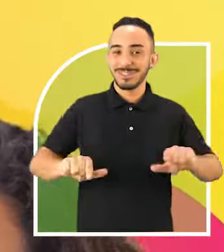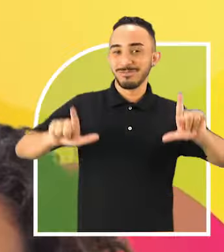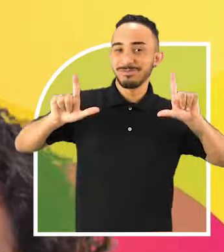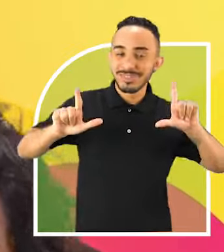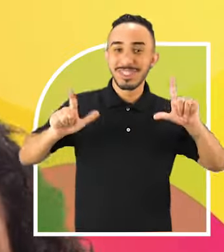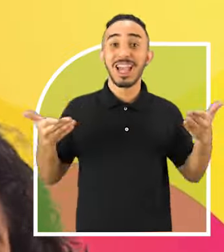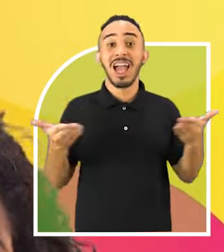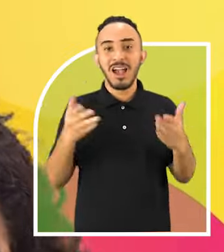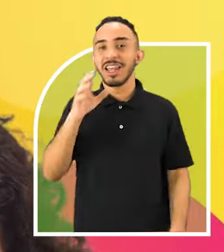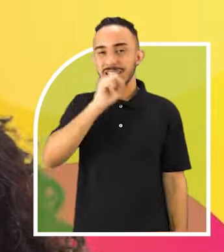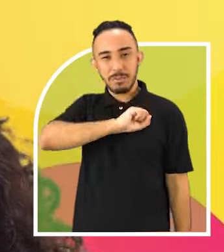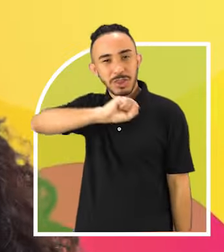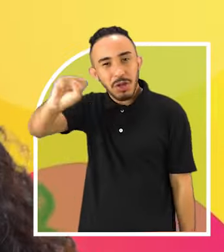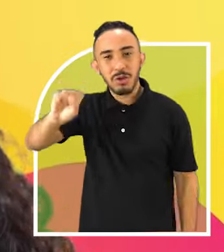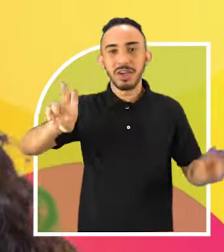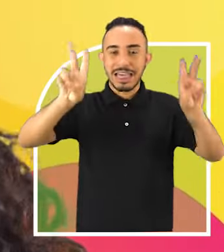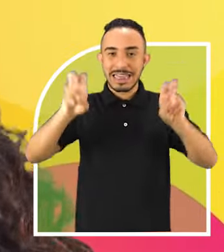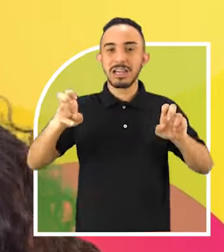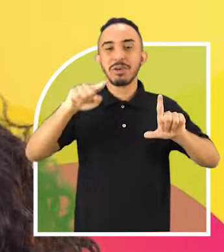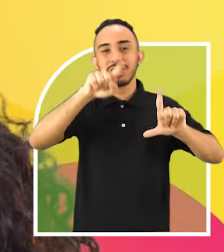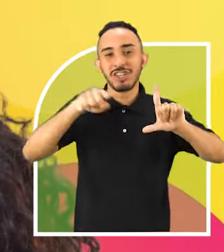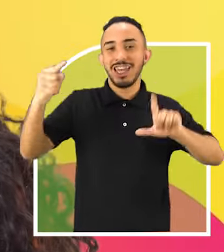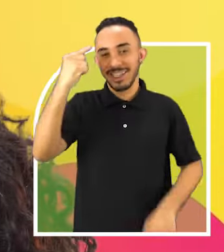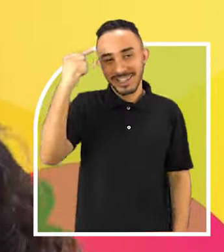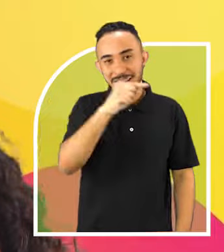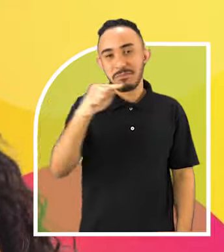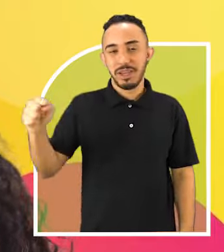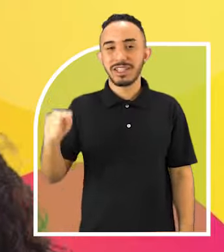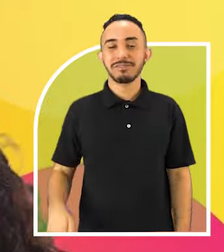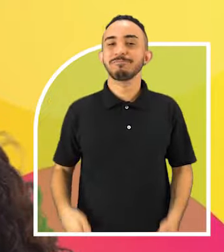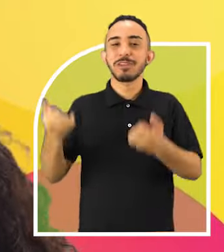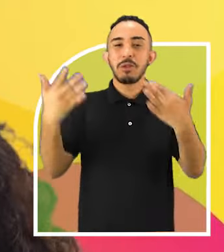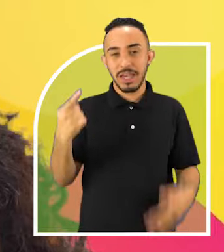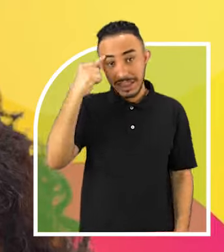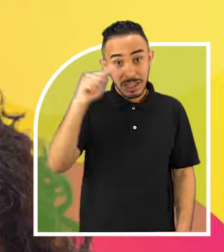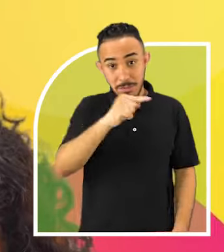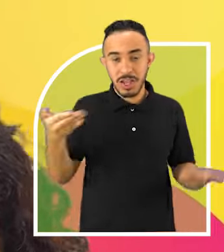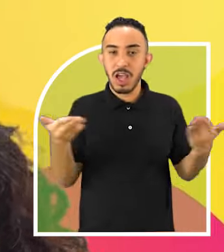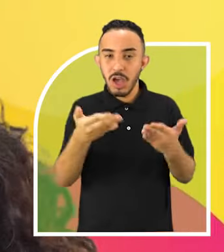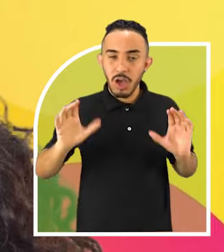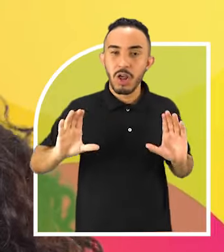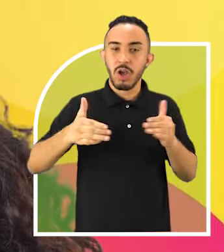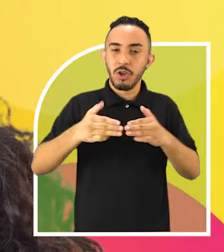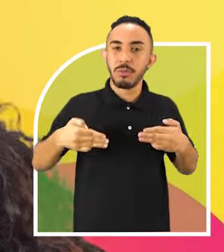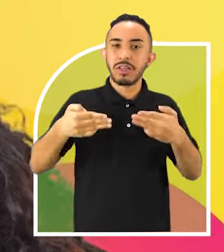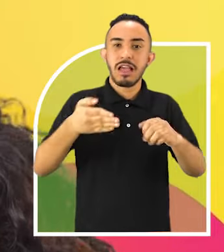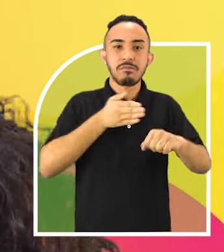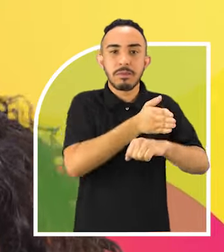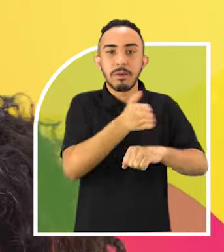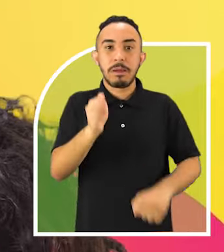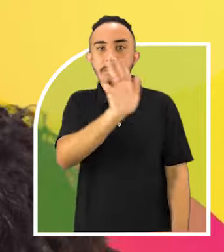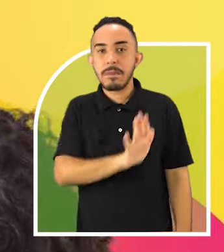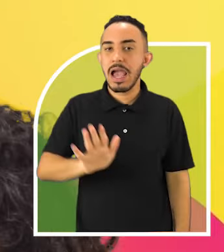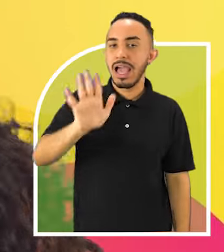Chegamos! Finalmente, sabadou com o nosso Cheque da Semana. Eu já vou adiantando que essa semana o MDHC esteve em